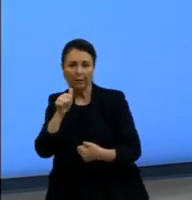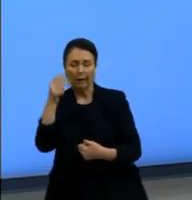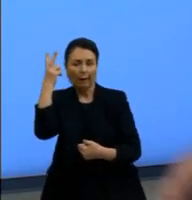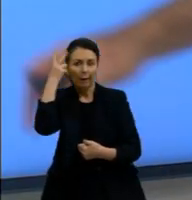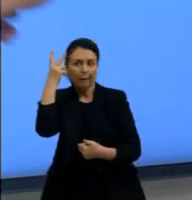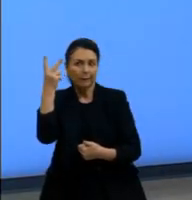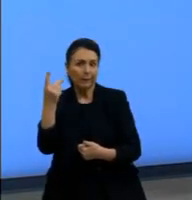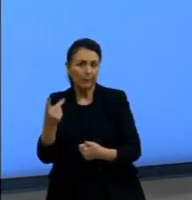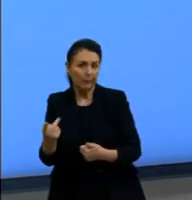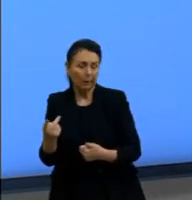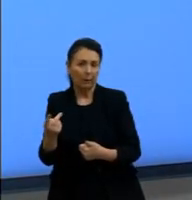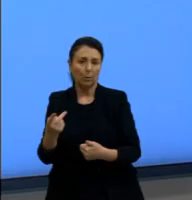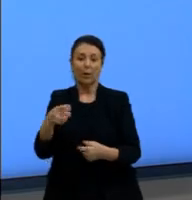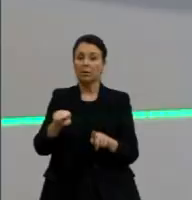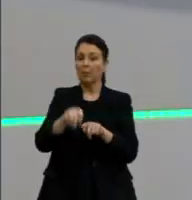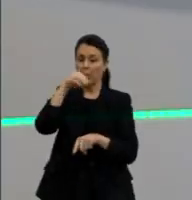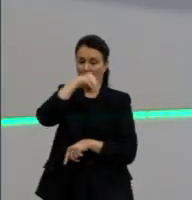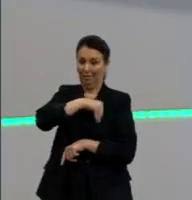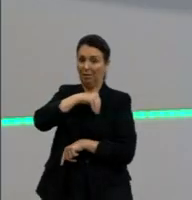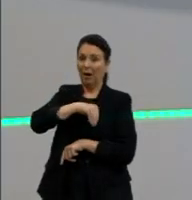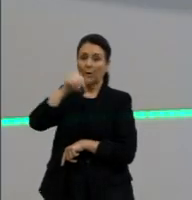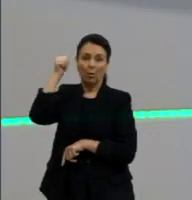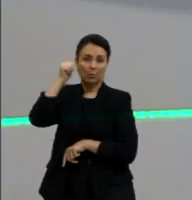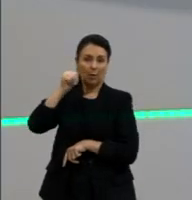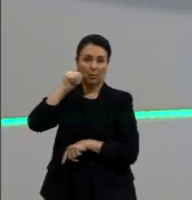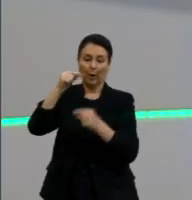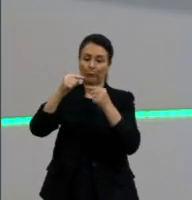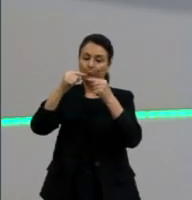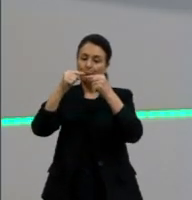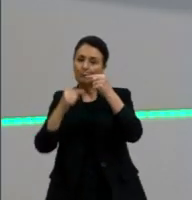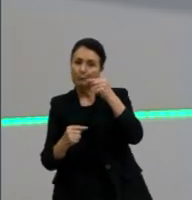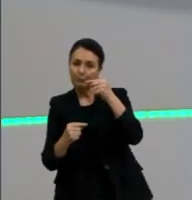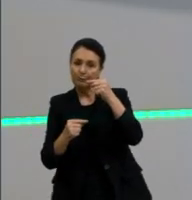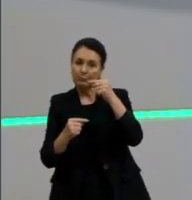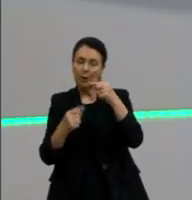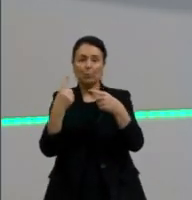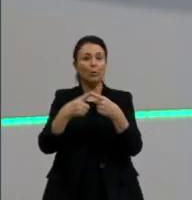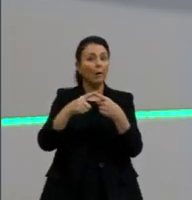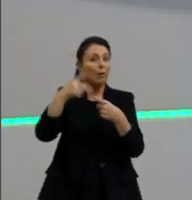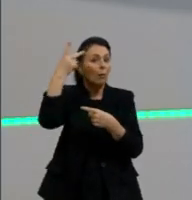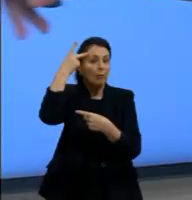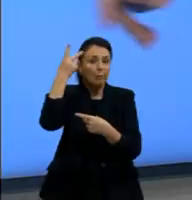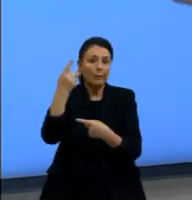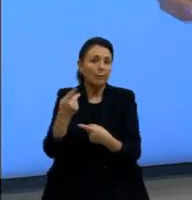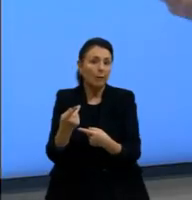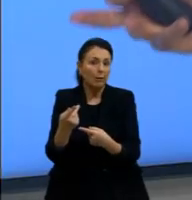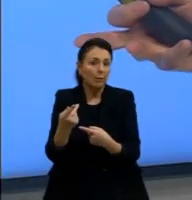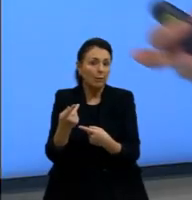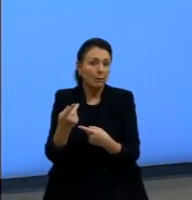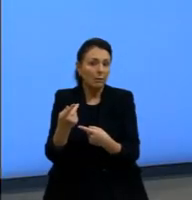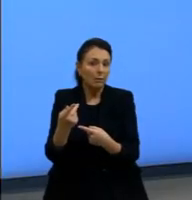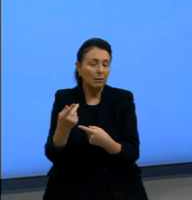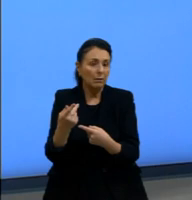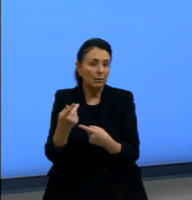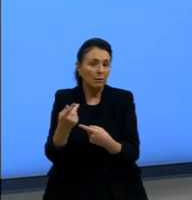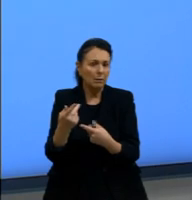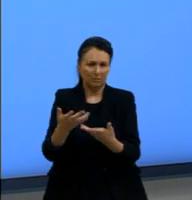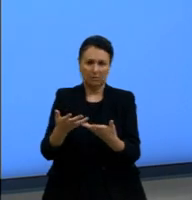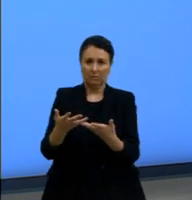o salário feminino ser inferior. Então, se naturalizou. Isso é uma coisa que